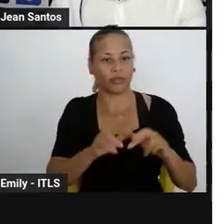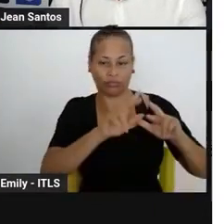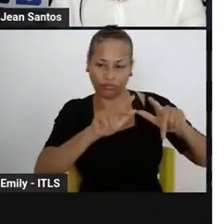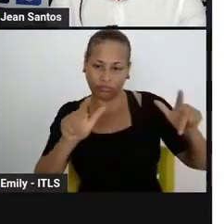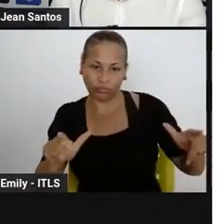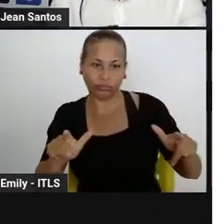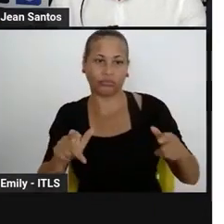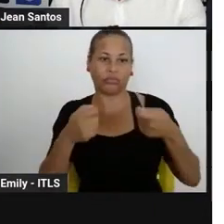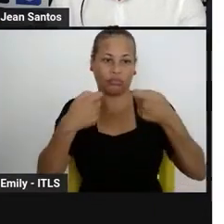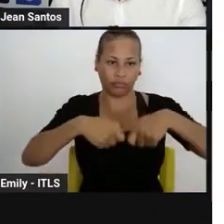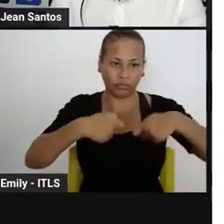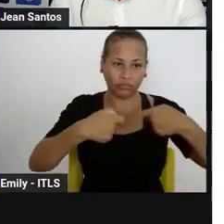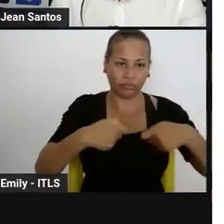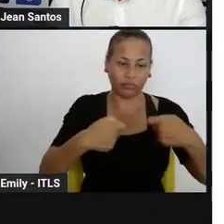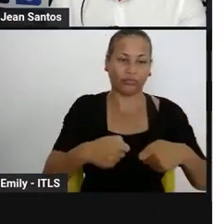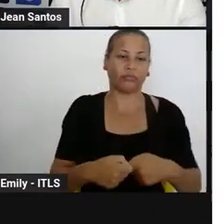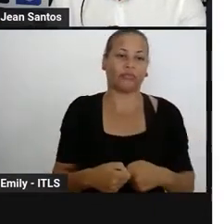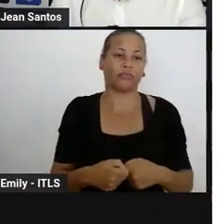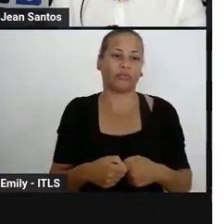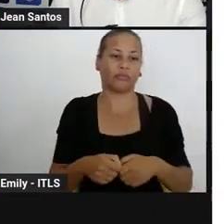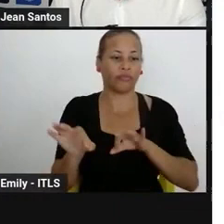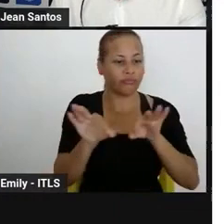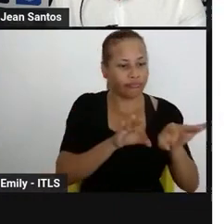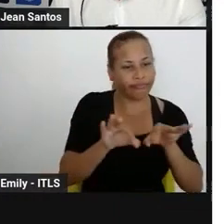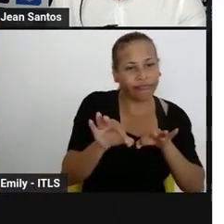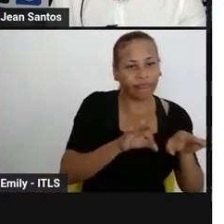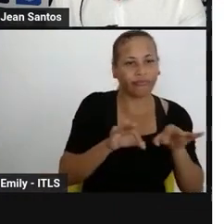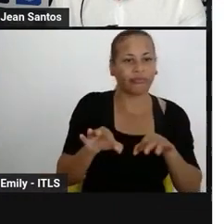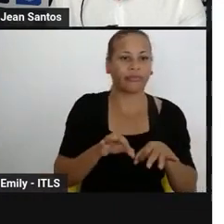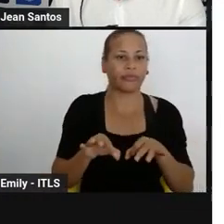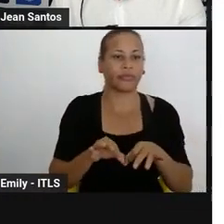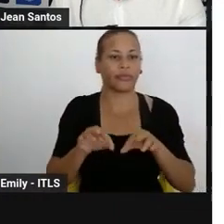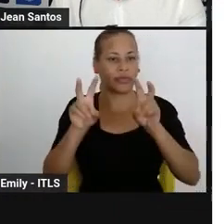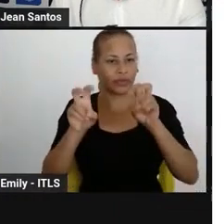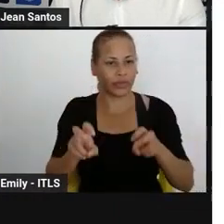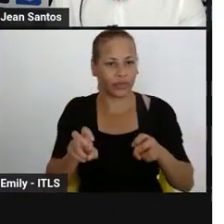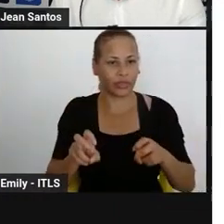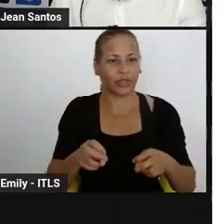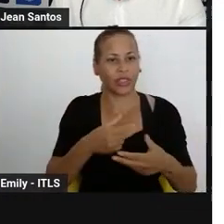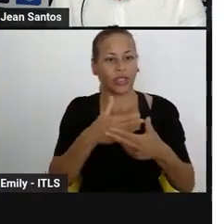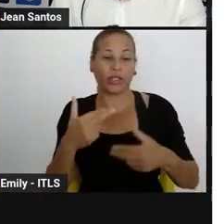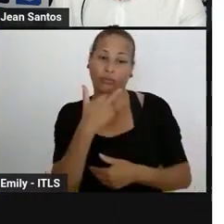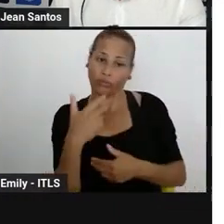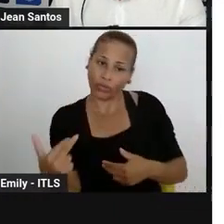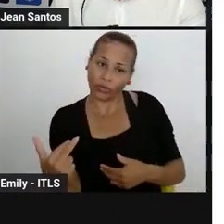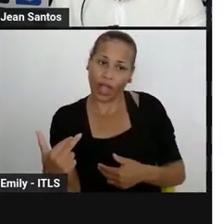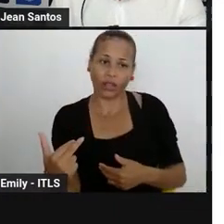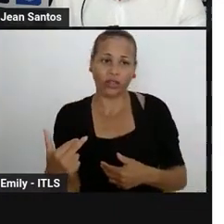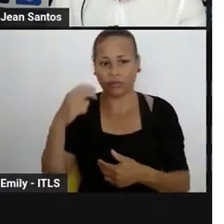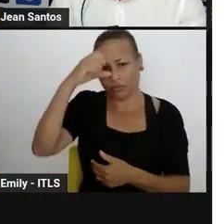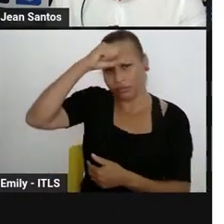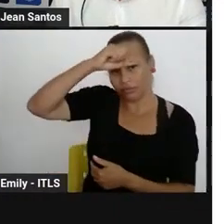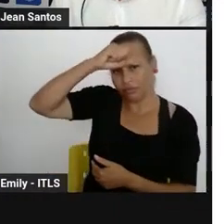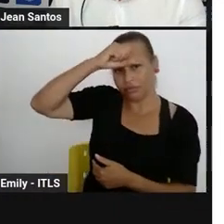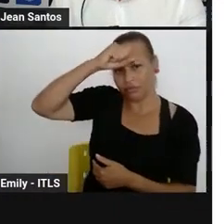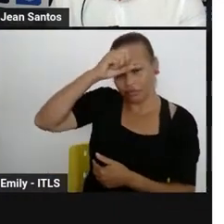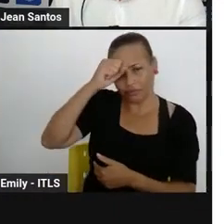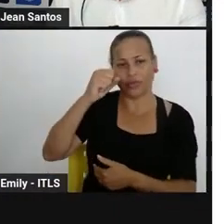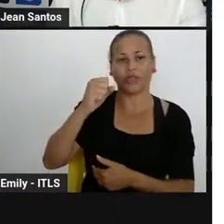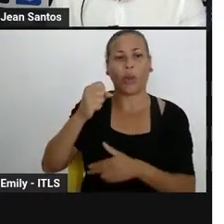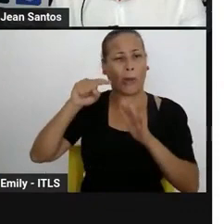breve, que aí era um pouco extenso, sobre mídias e outras linguagens, nós vamos encontrar